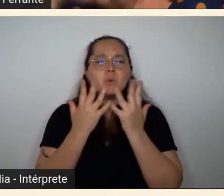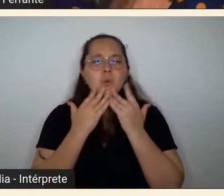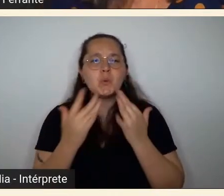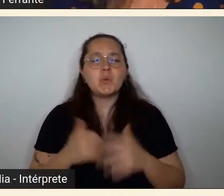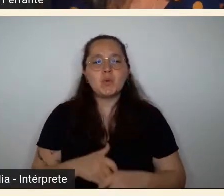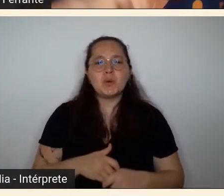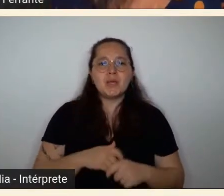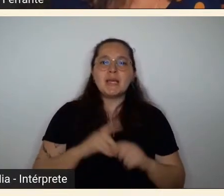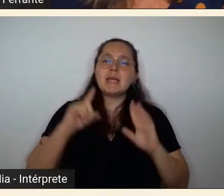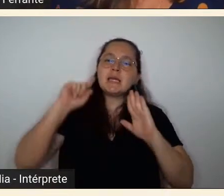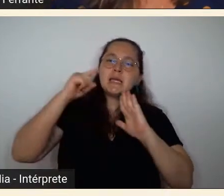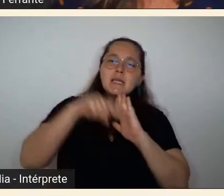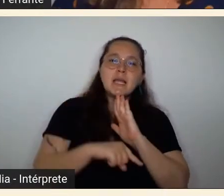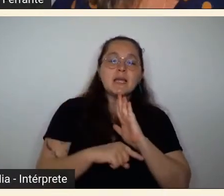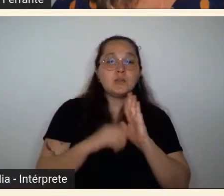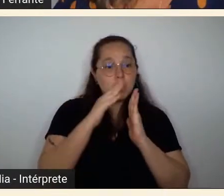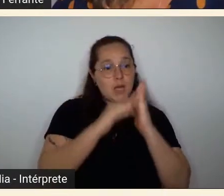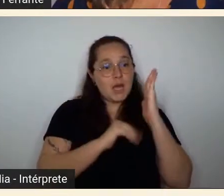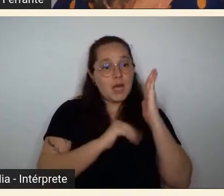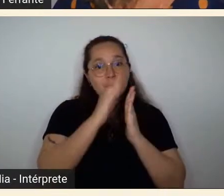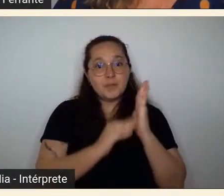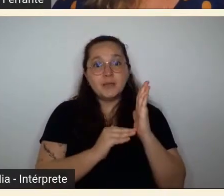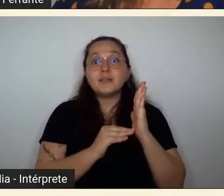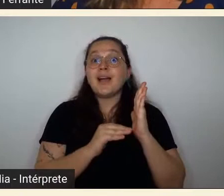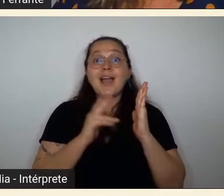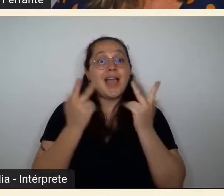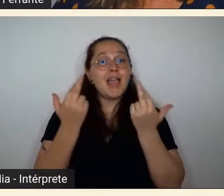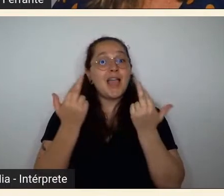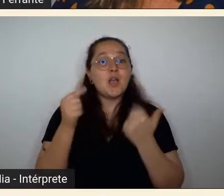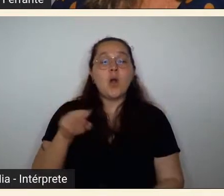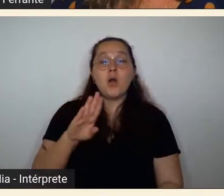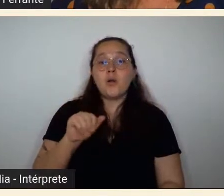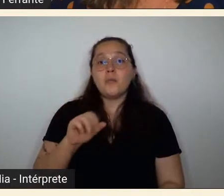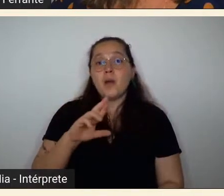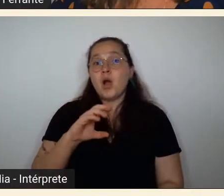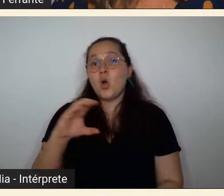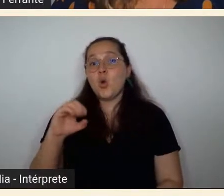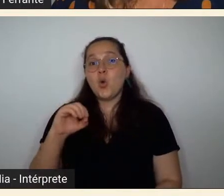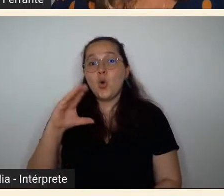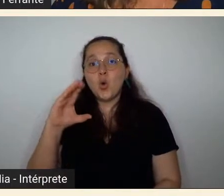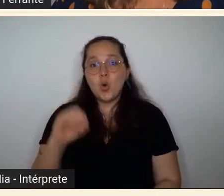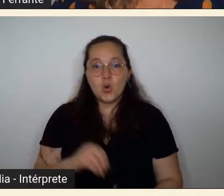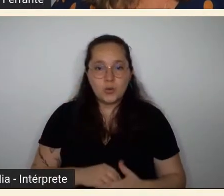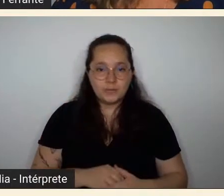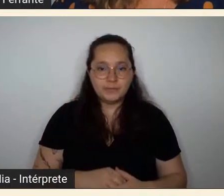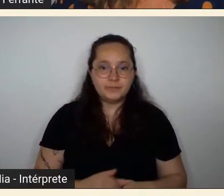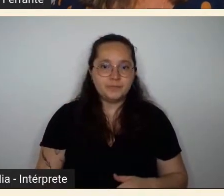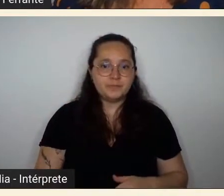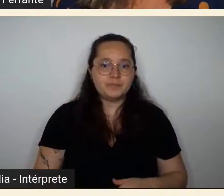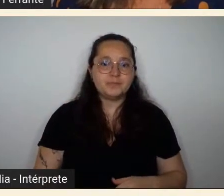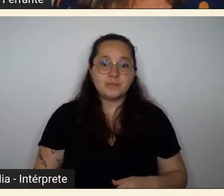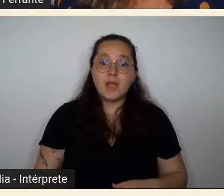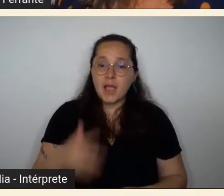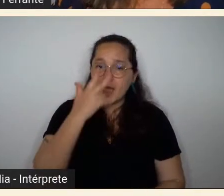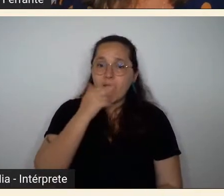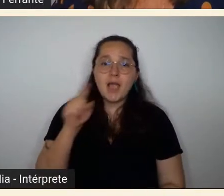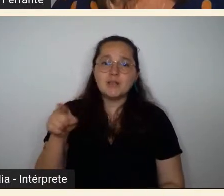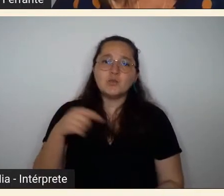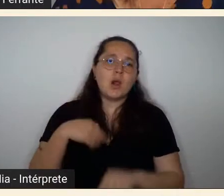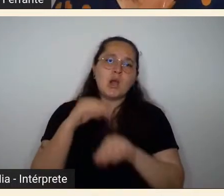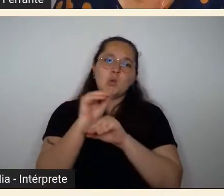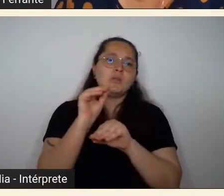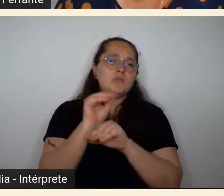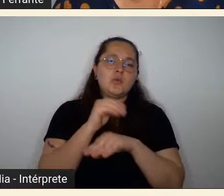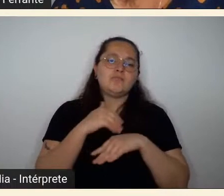intensos que a gente vê na pintura barroca brasileira das cidades coloniais e acho que é a grande contribuição que ela traz